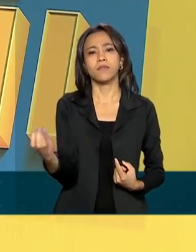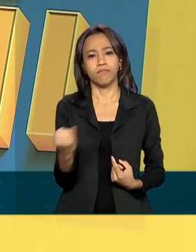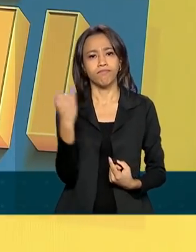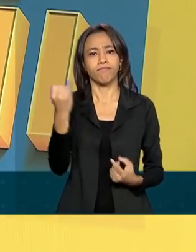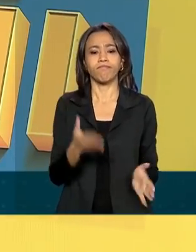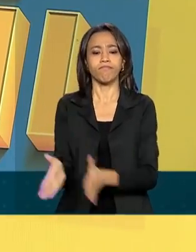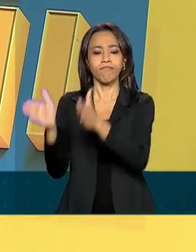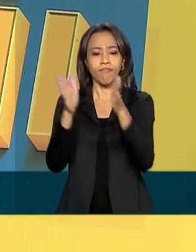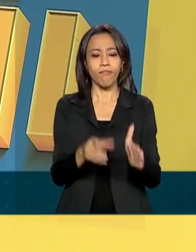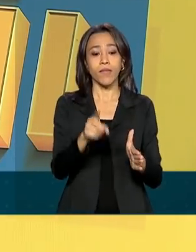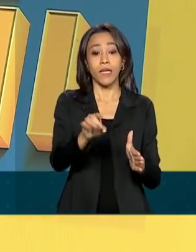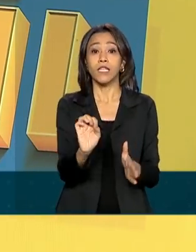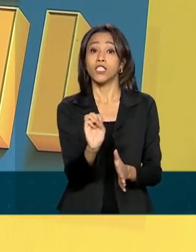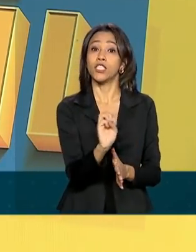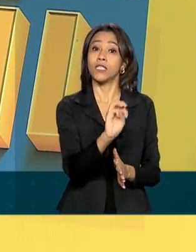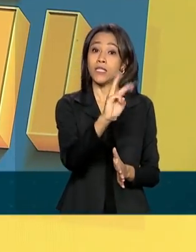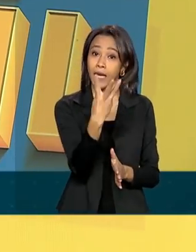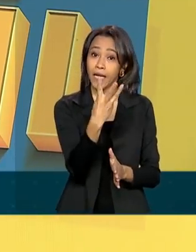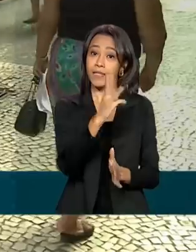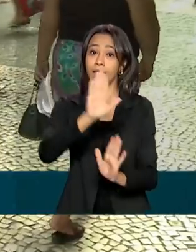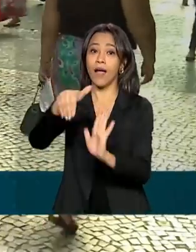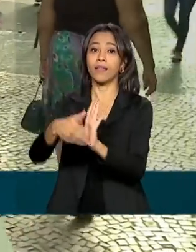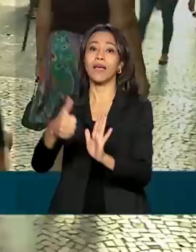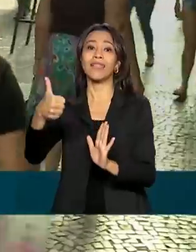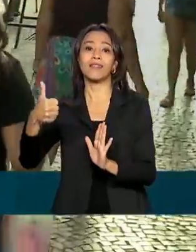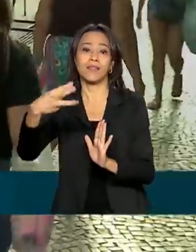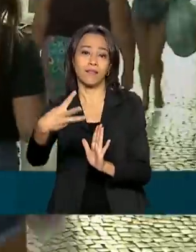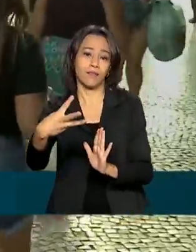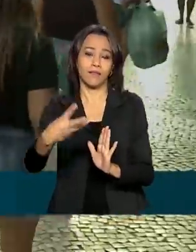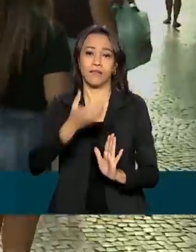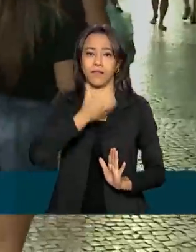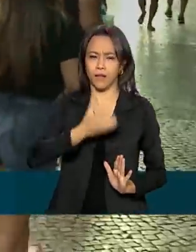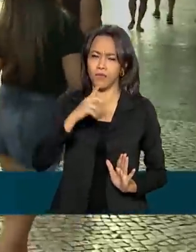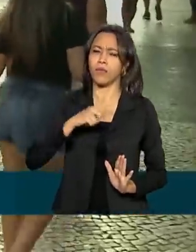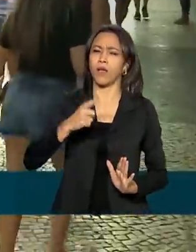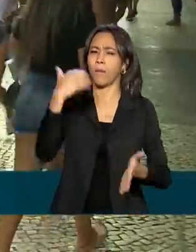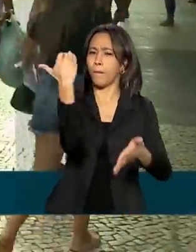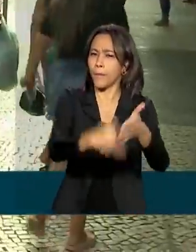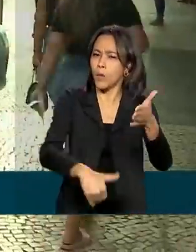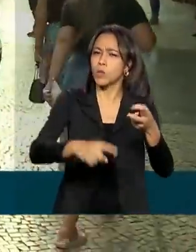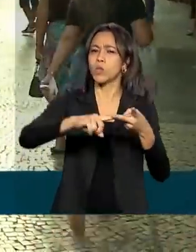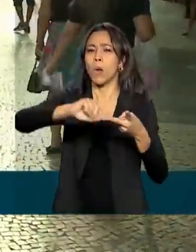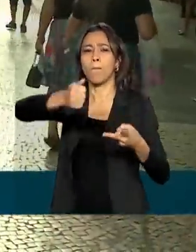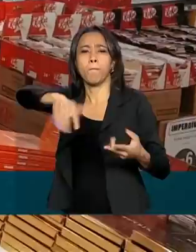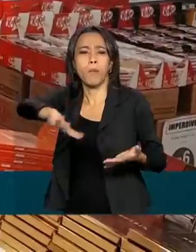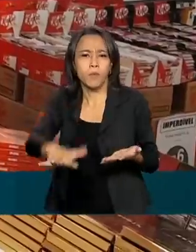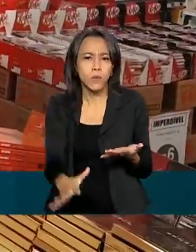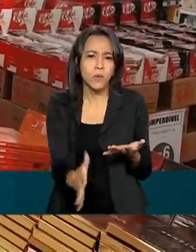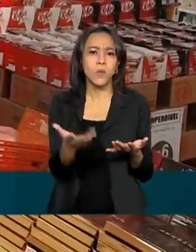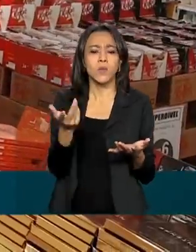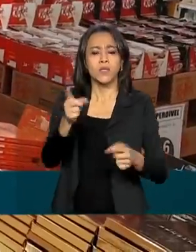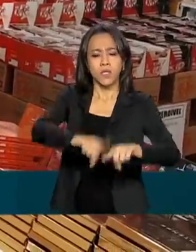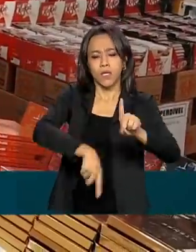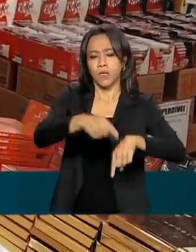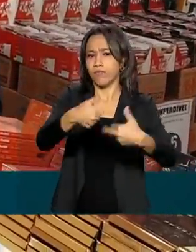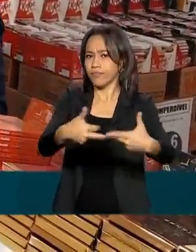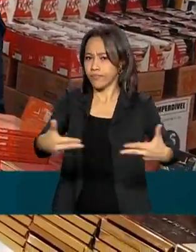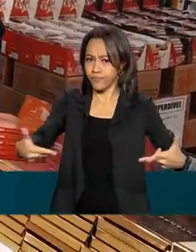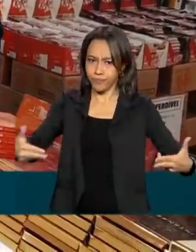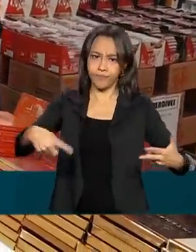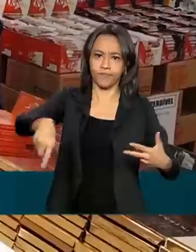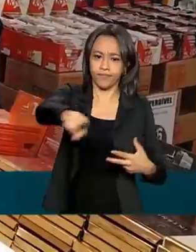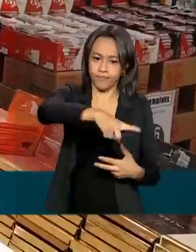O evento será de 3 a 13 de setembro e terá promoções e descontos em produtos e mercadorias nos